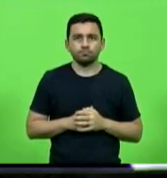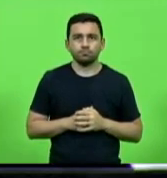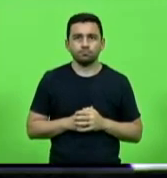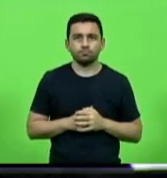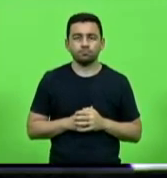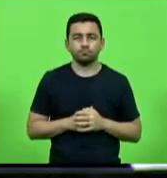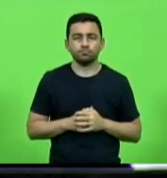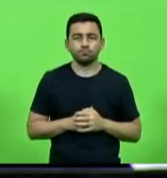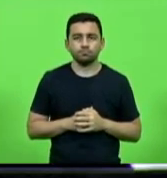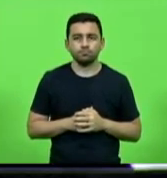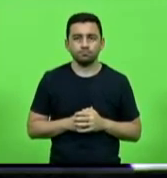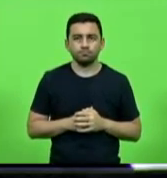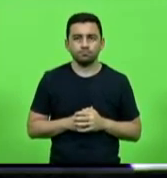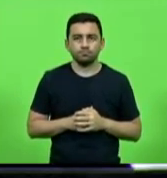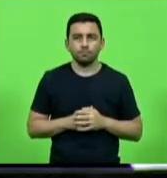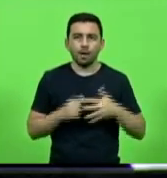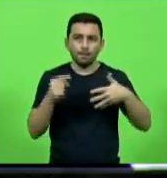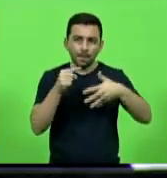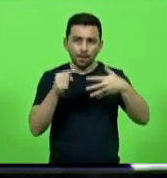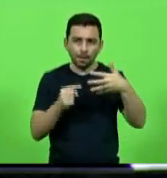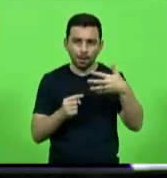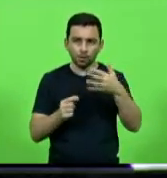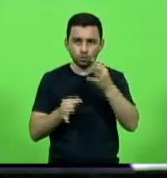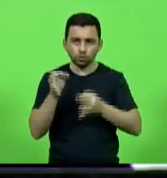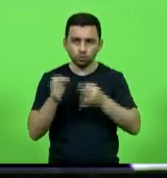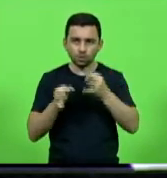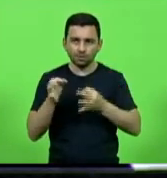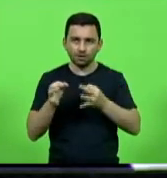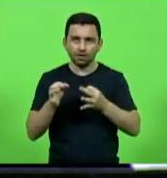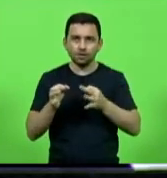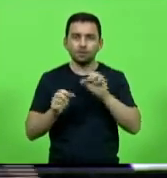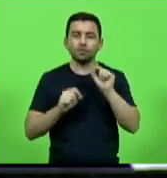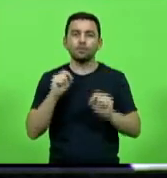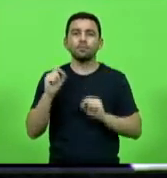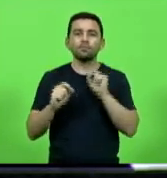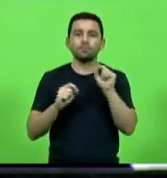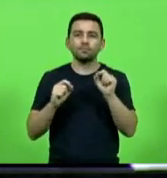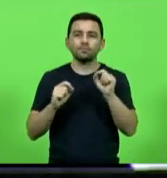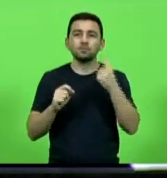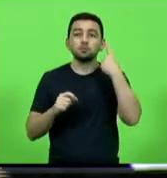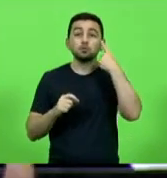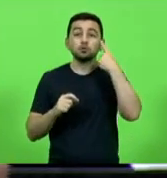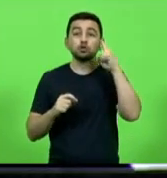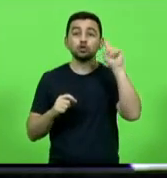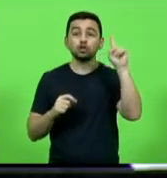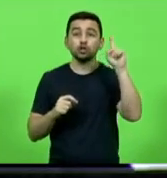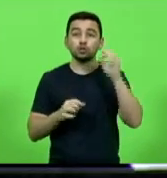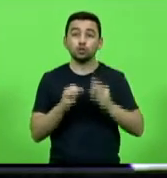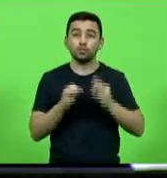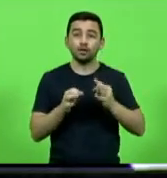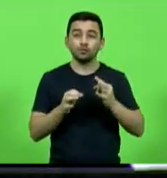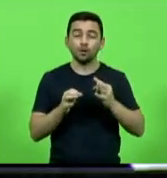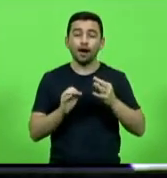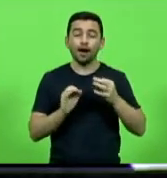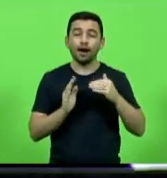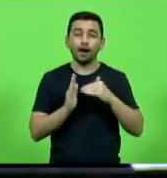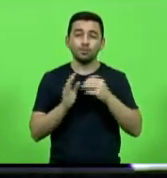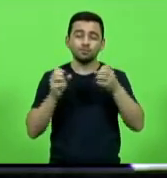o julgamento mediante a data do julgamento da Câmara Especial